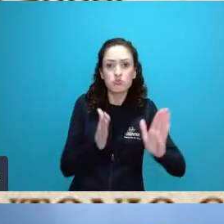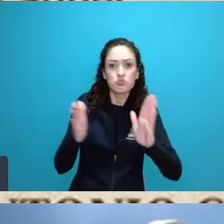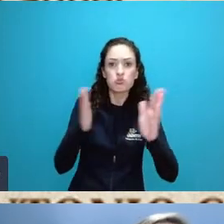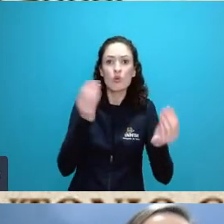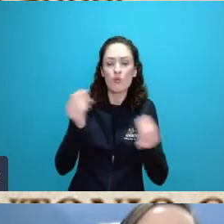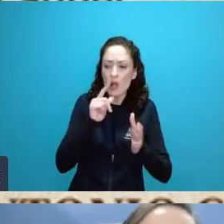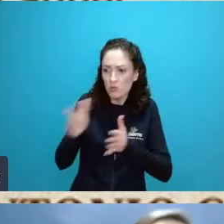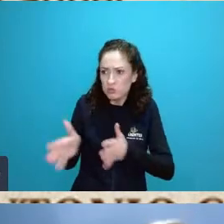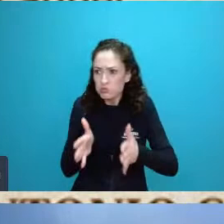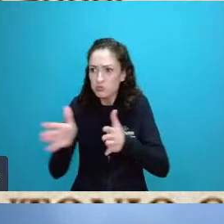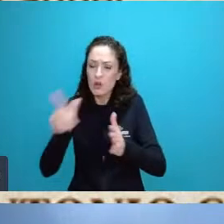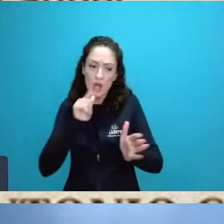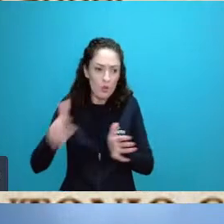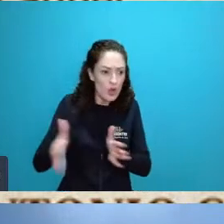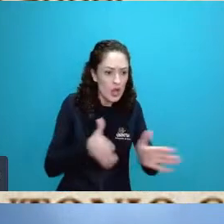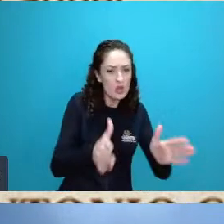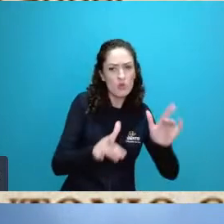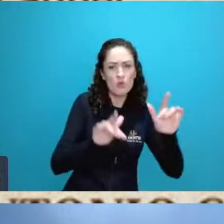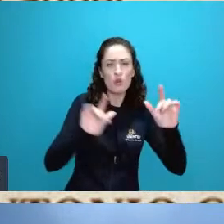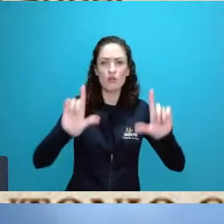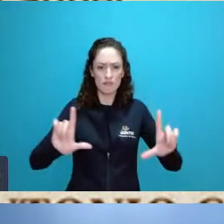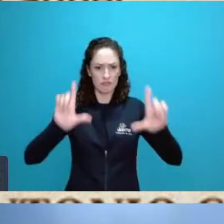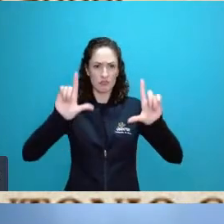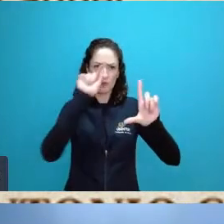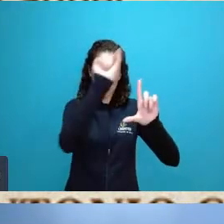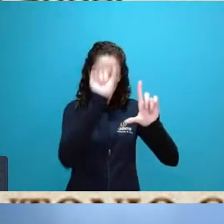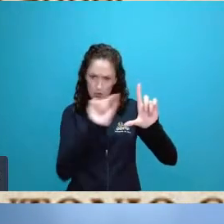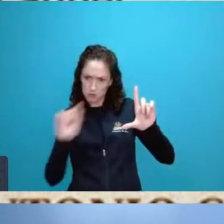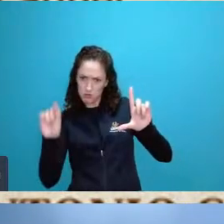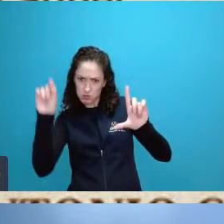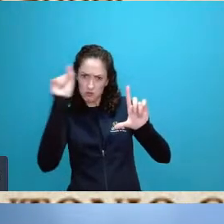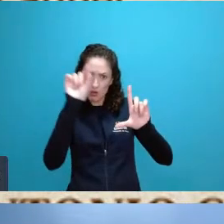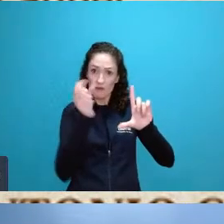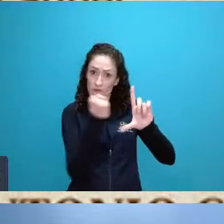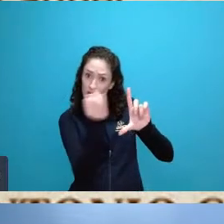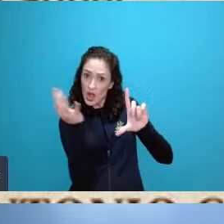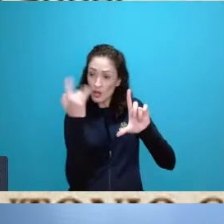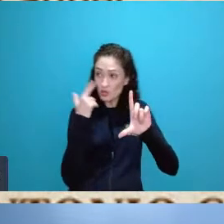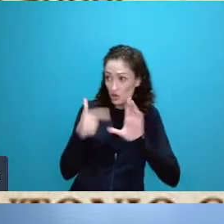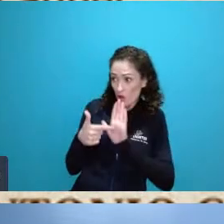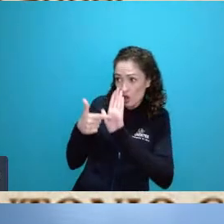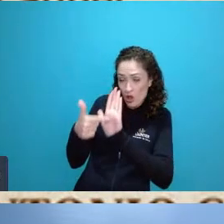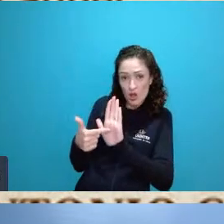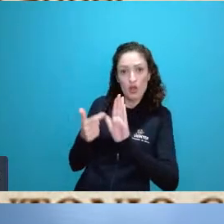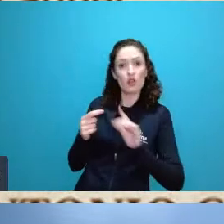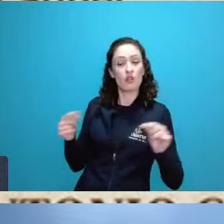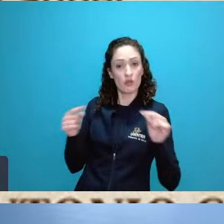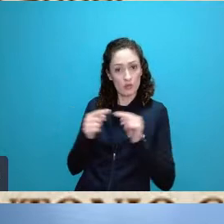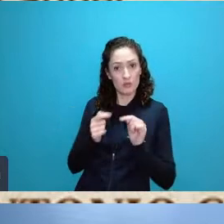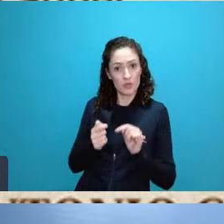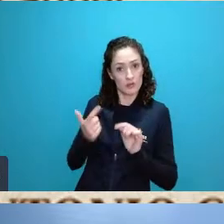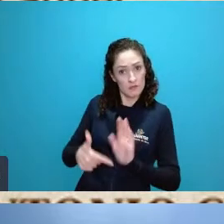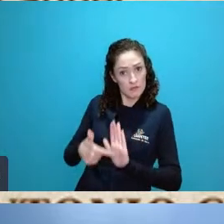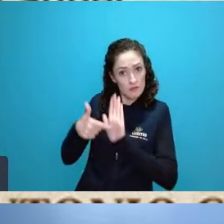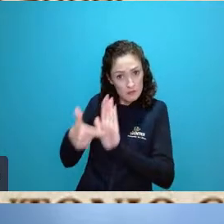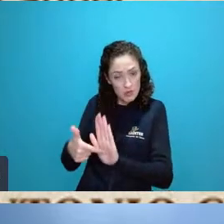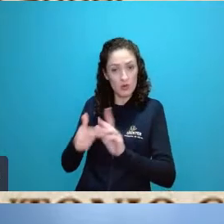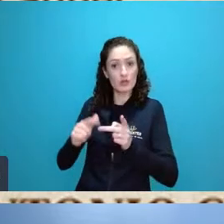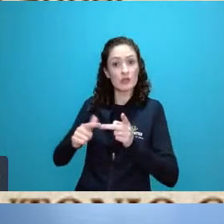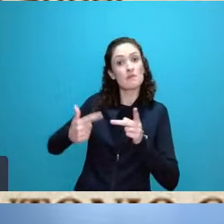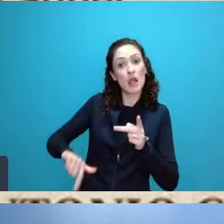rios e não apenas os rios mas apenas a própria porção da superfície que ele